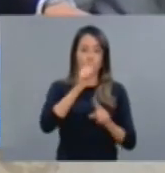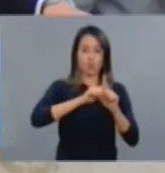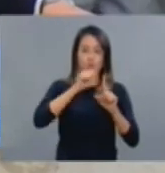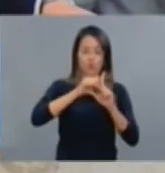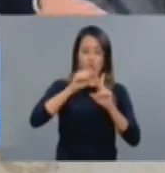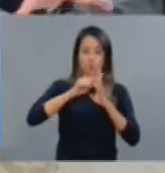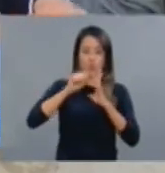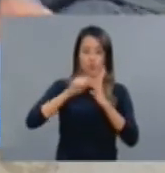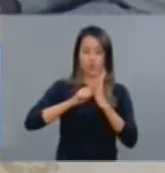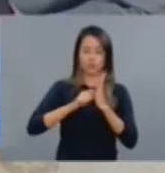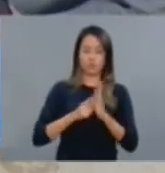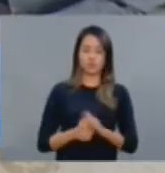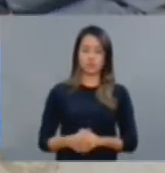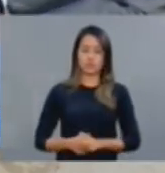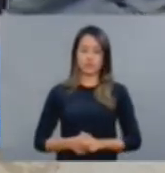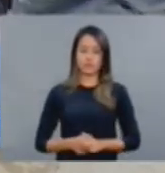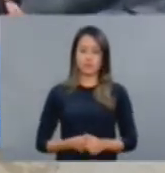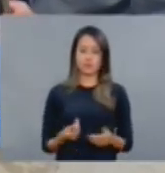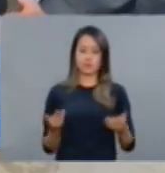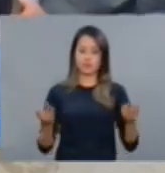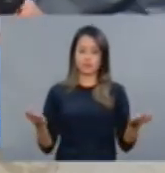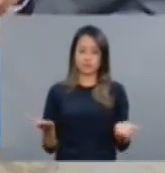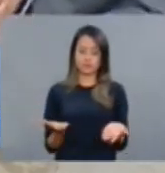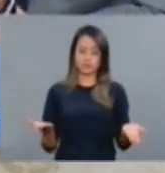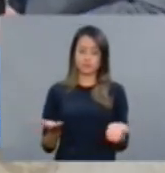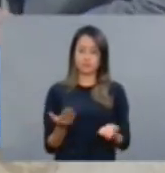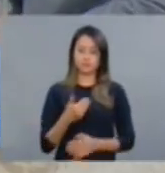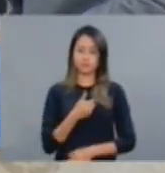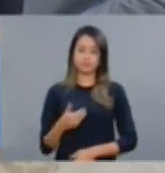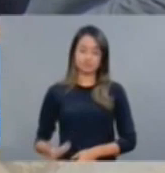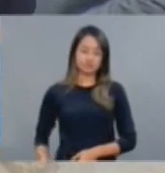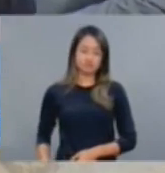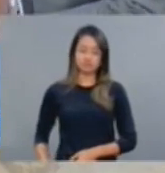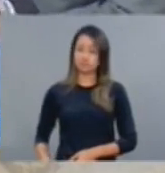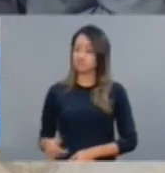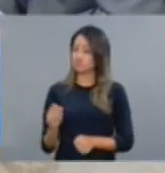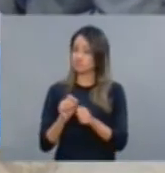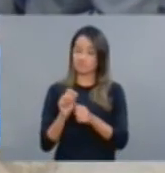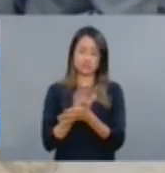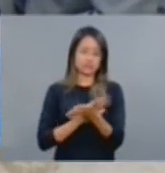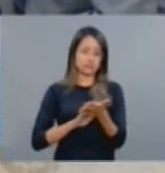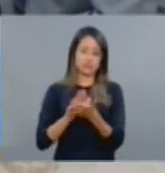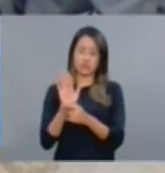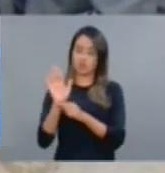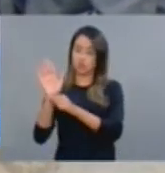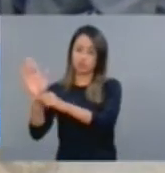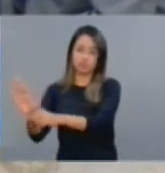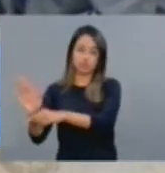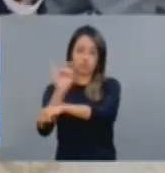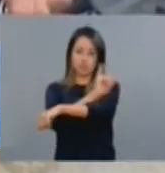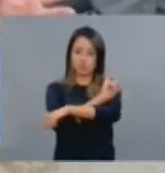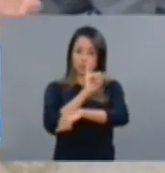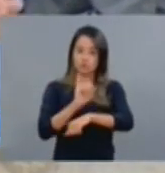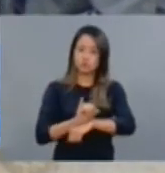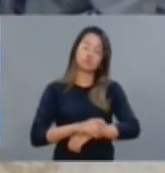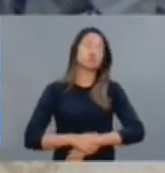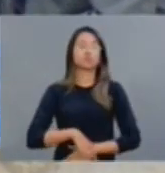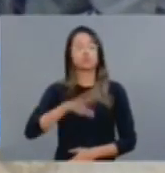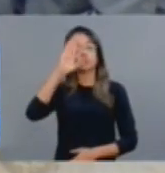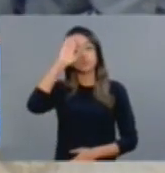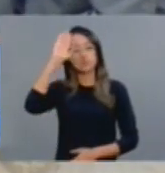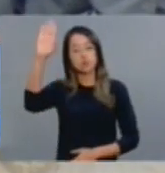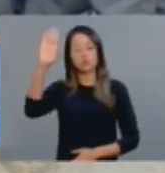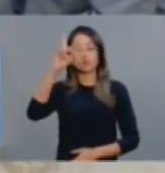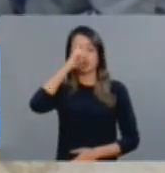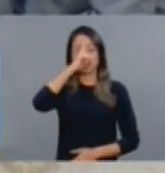Camilo Santana assumiu esse governo, mas ainda não fez nada pela região do Centro-Sul, principalmente pelo Hospital